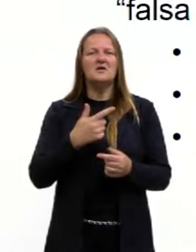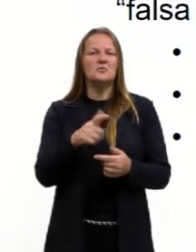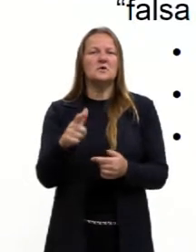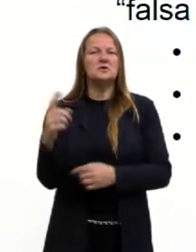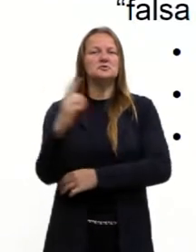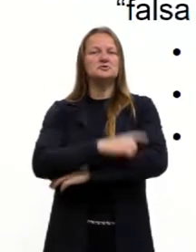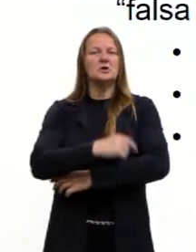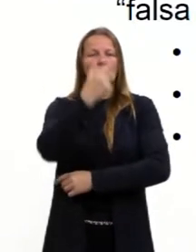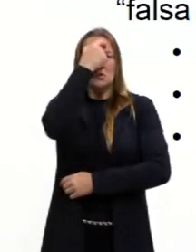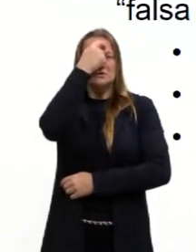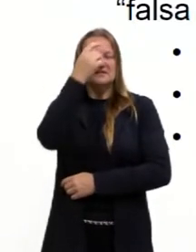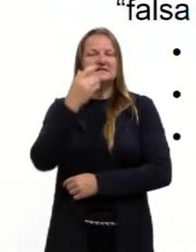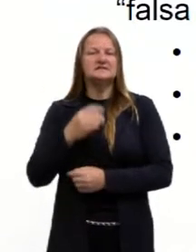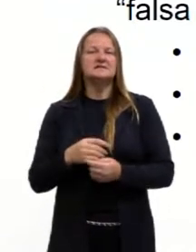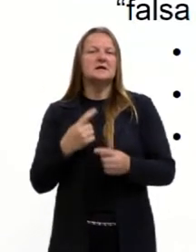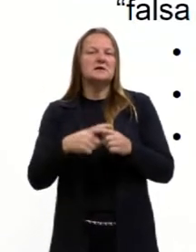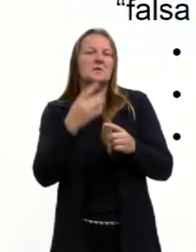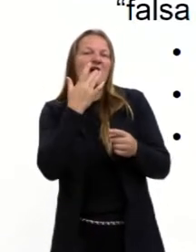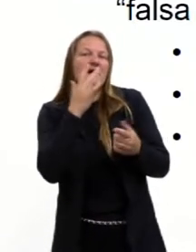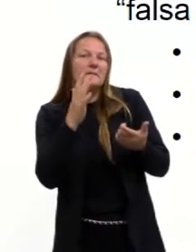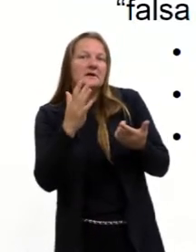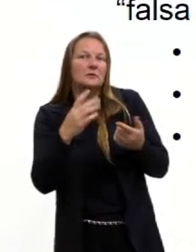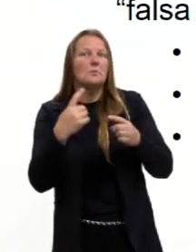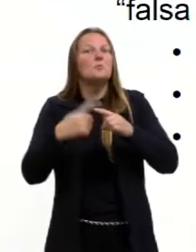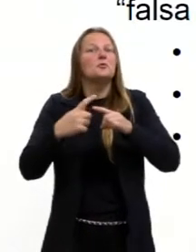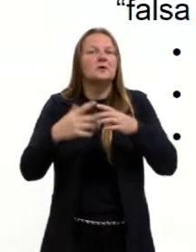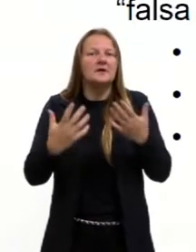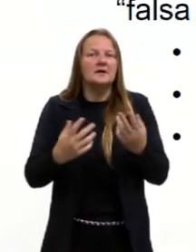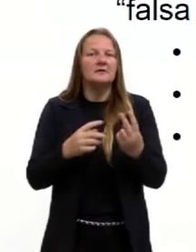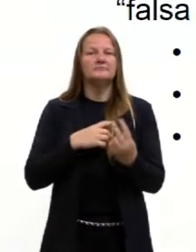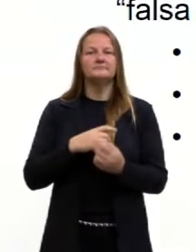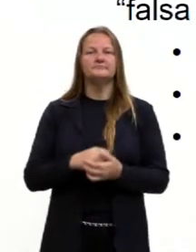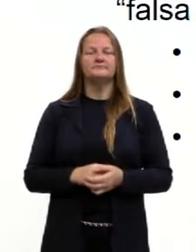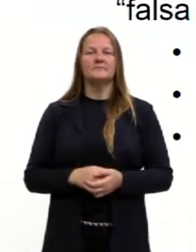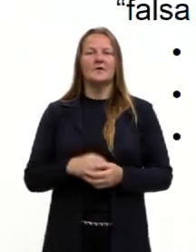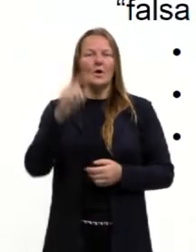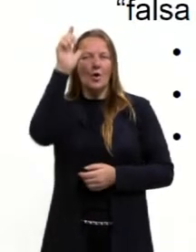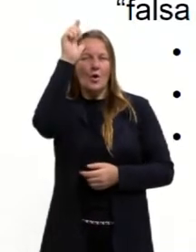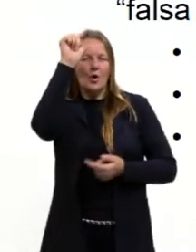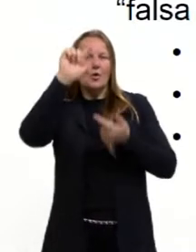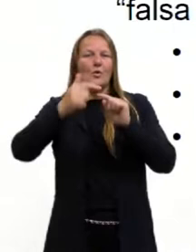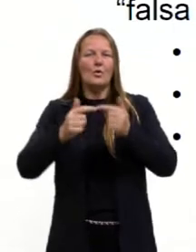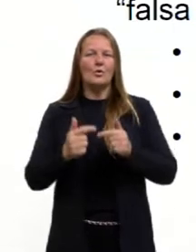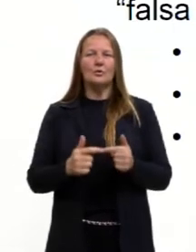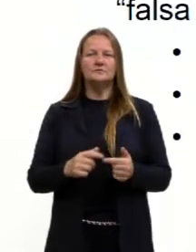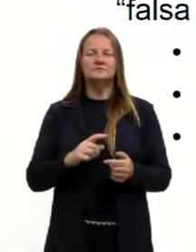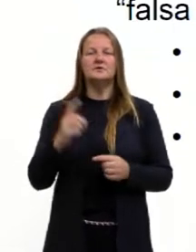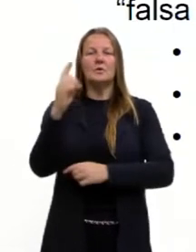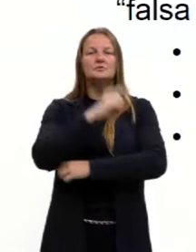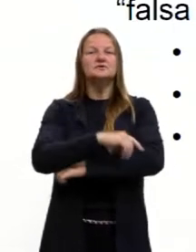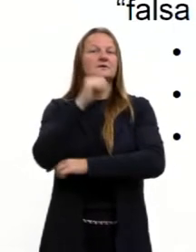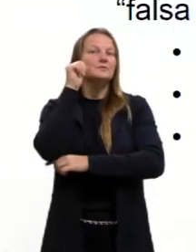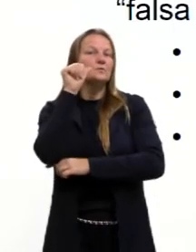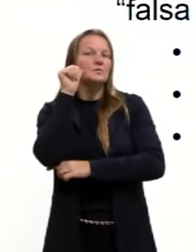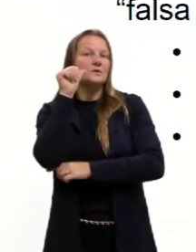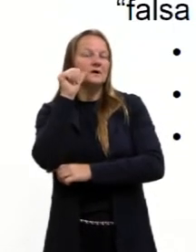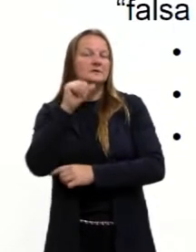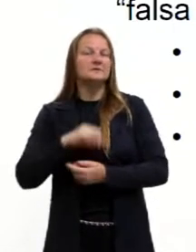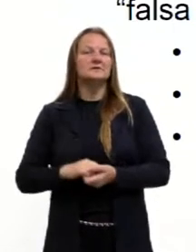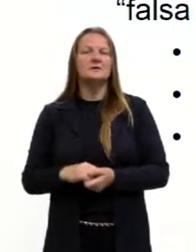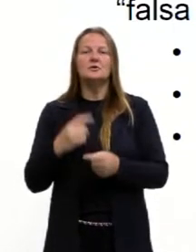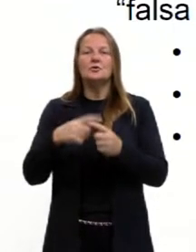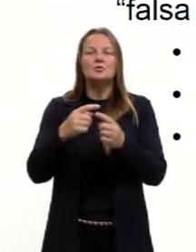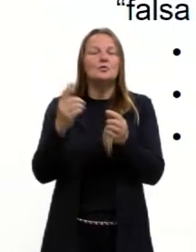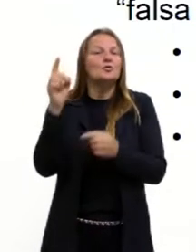o dia da consciência dos brancos? Então, numa lógica semelhante, por exemplo, à questão do dia das mulheres, a gente pode pensar que